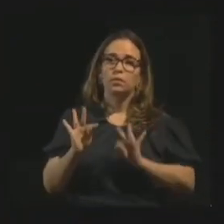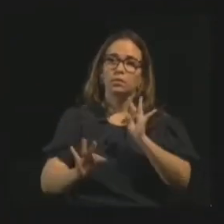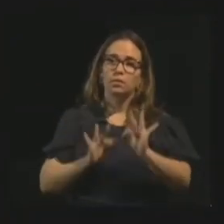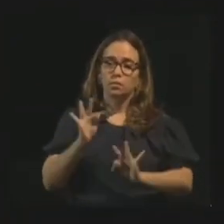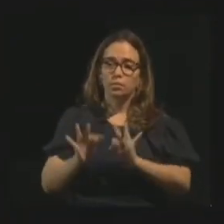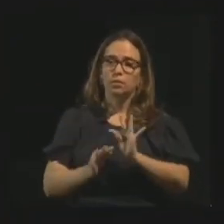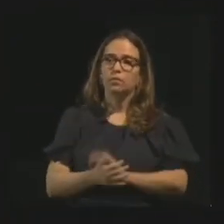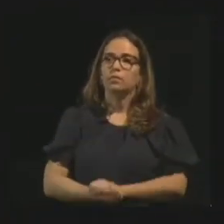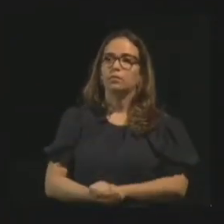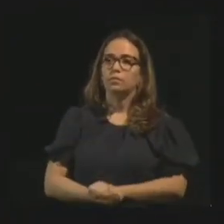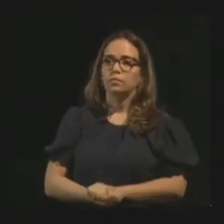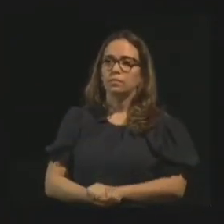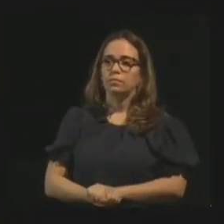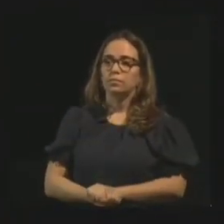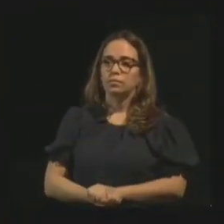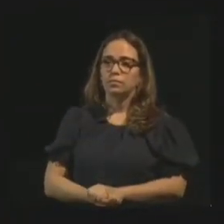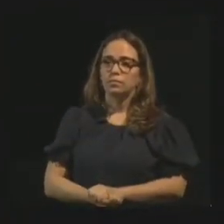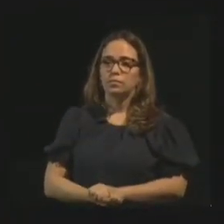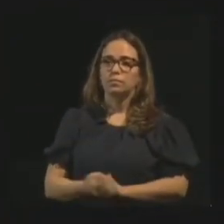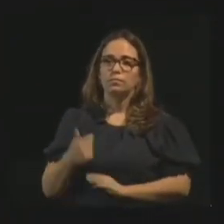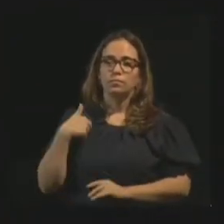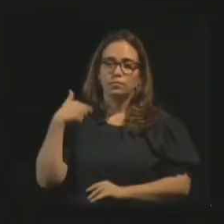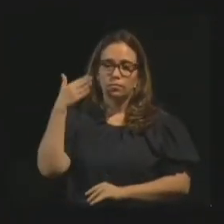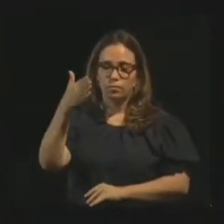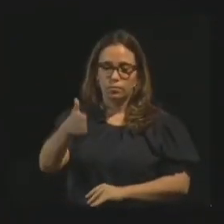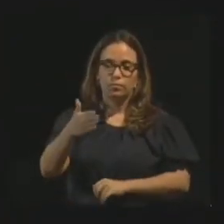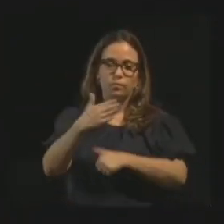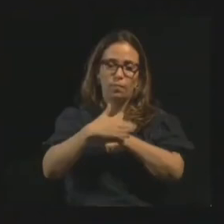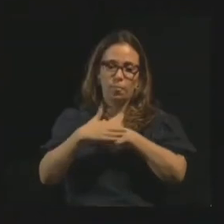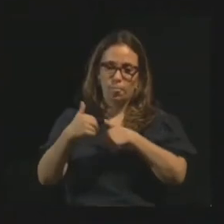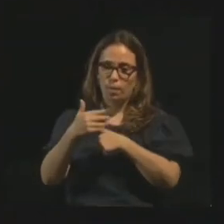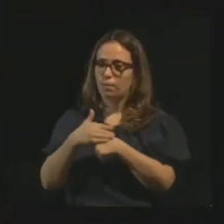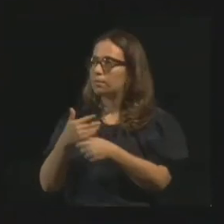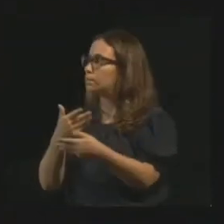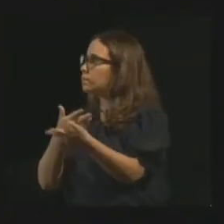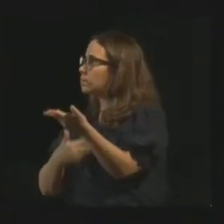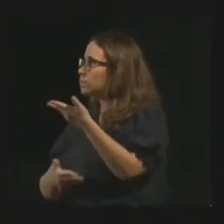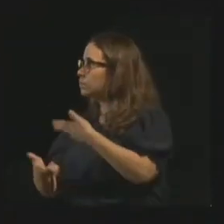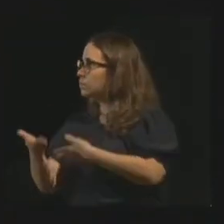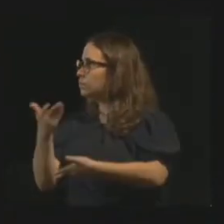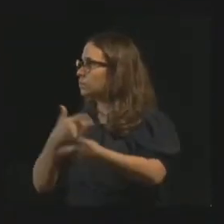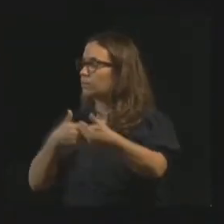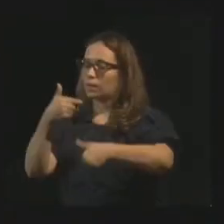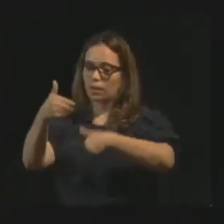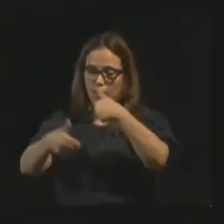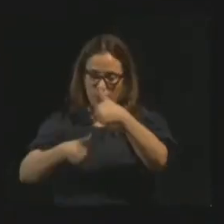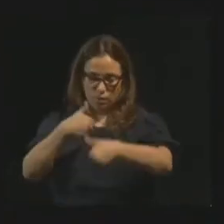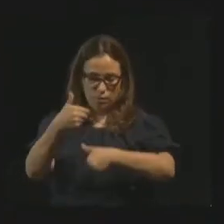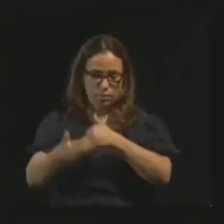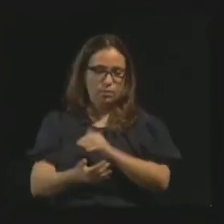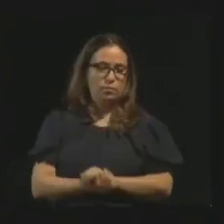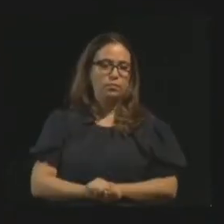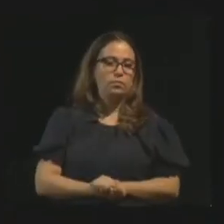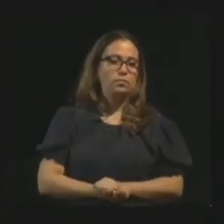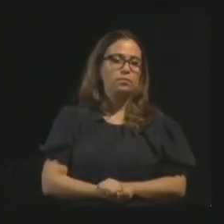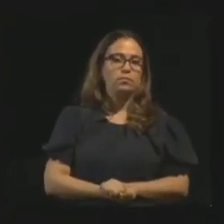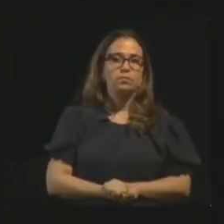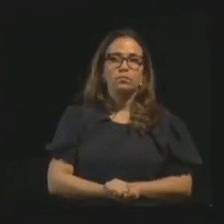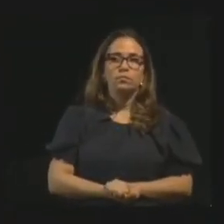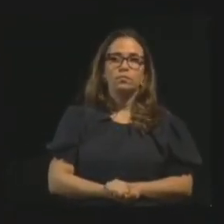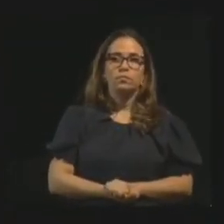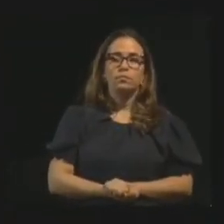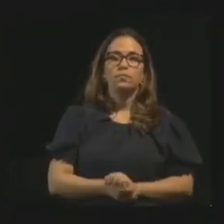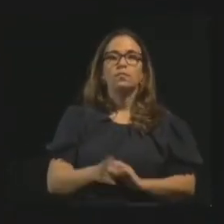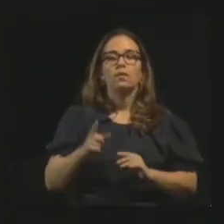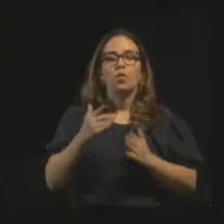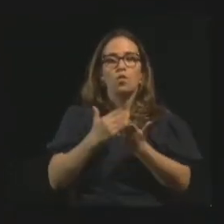E aí, fui lá, tão bem acolhido, com atendimento fraterno, pelo atendimento espiritual, depois fui para